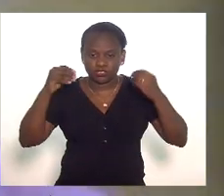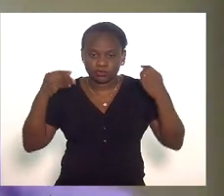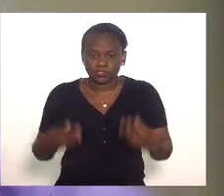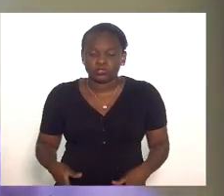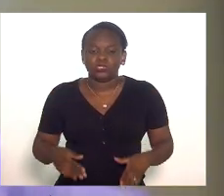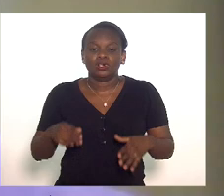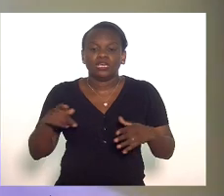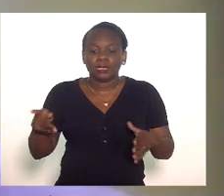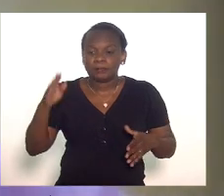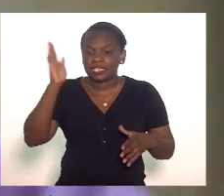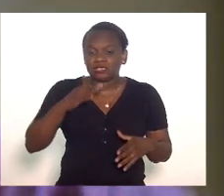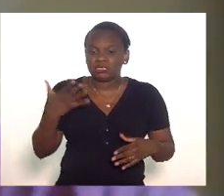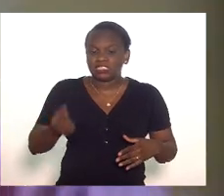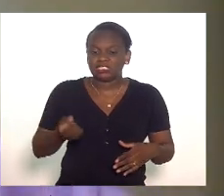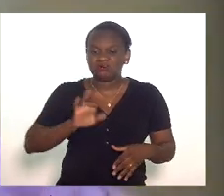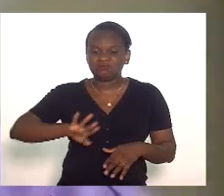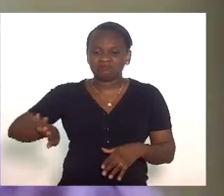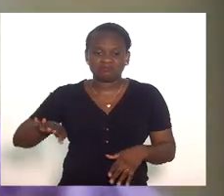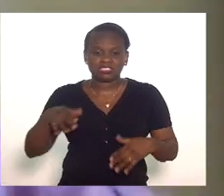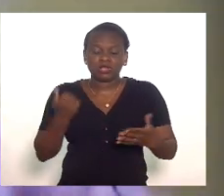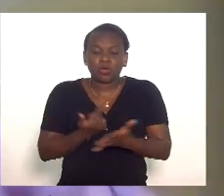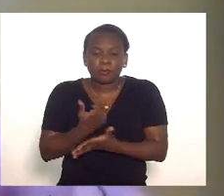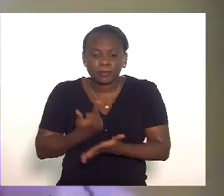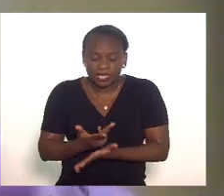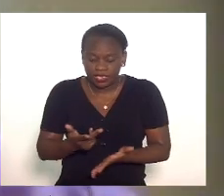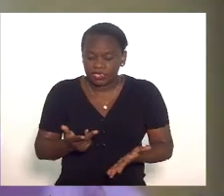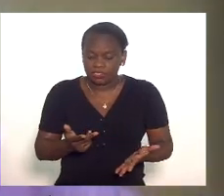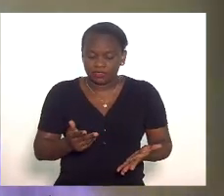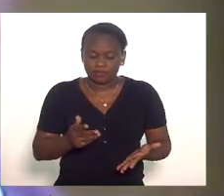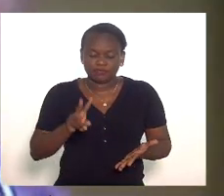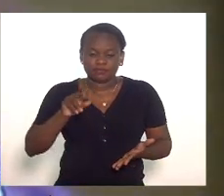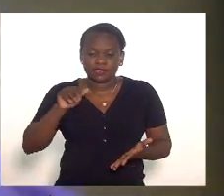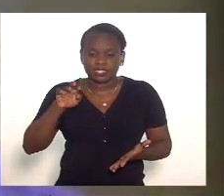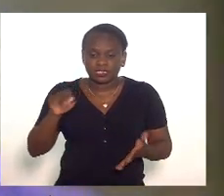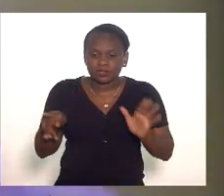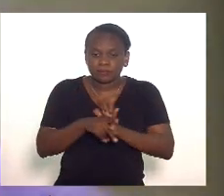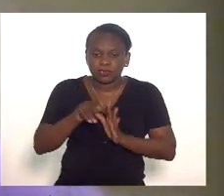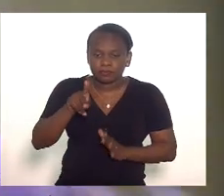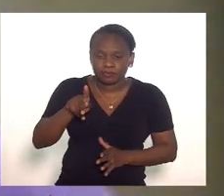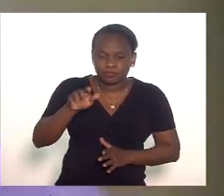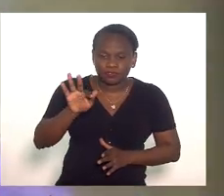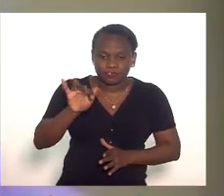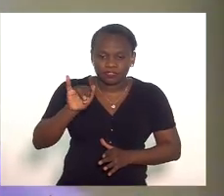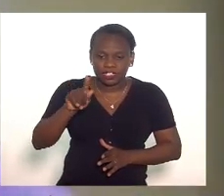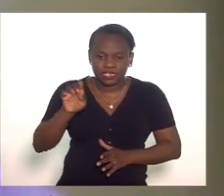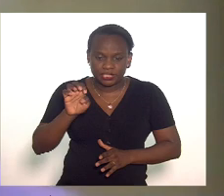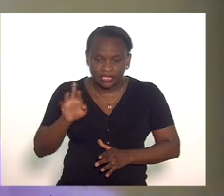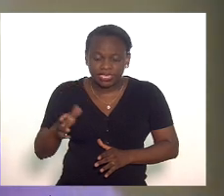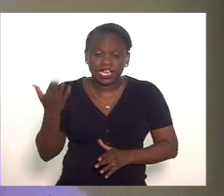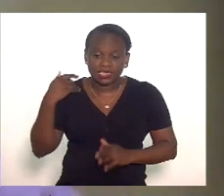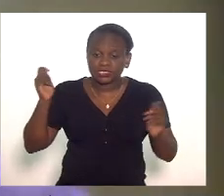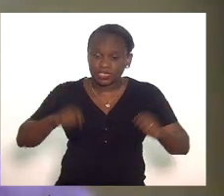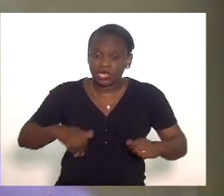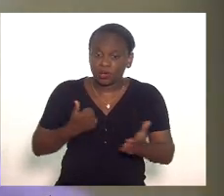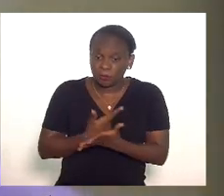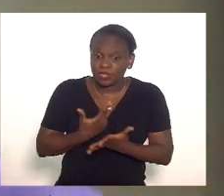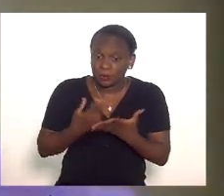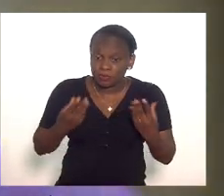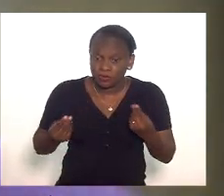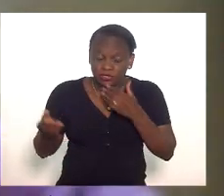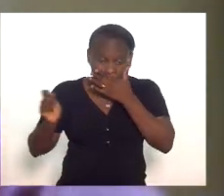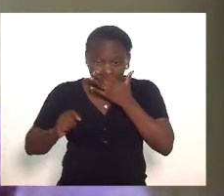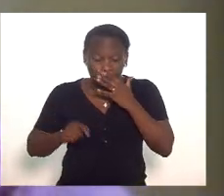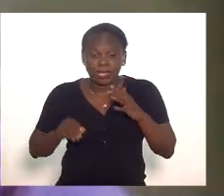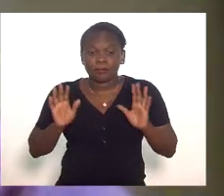refutou a possibilidade de adquirir vacinas da Pfizer quando era possível comprá-las em grande quantidade